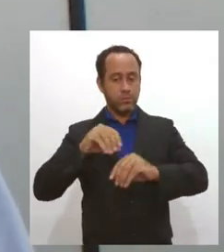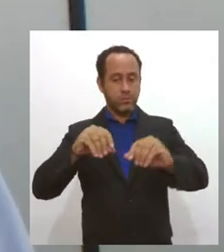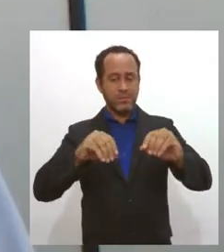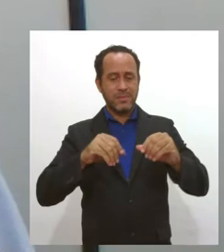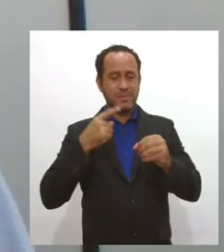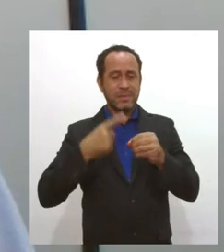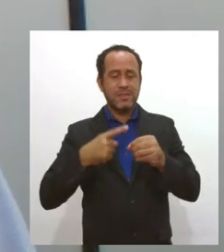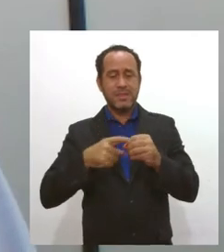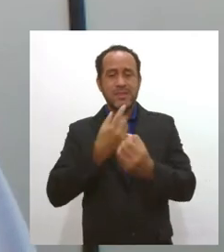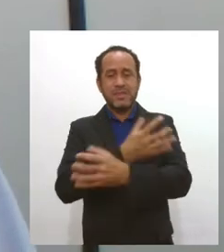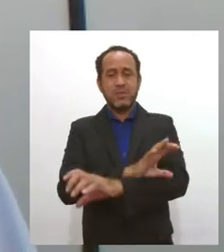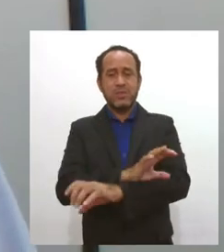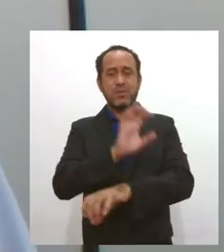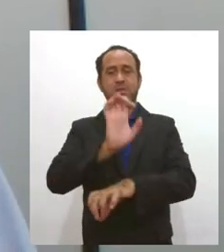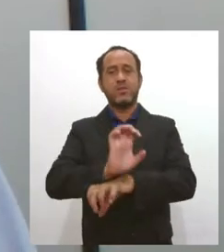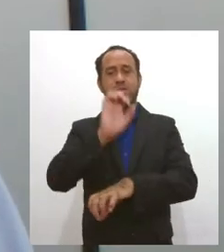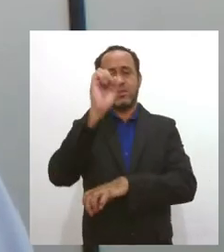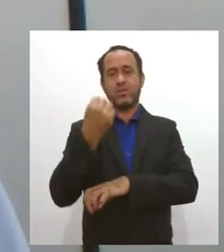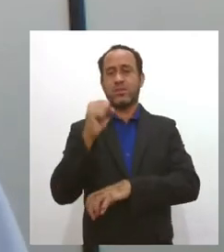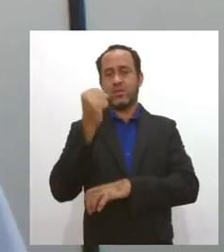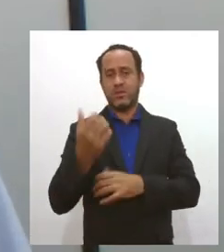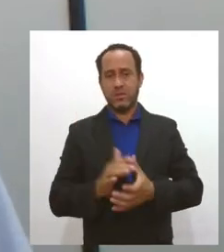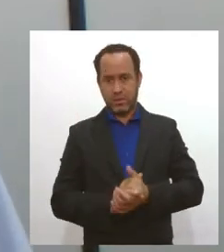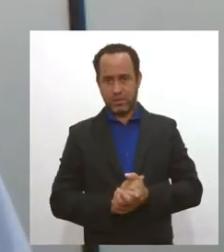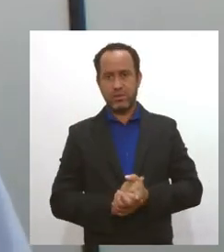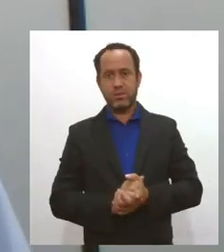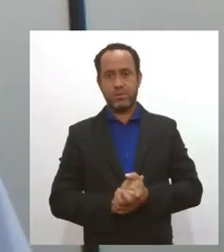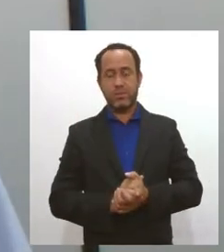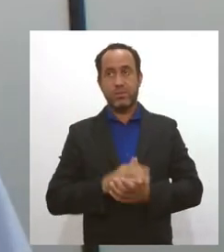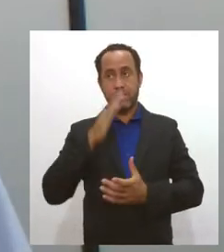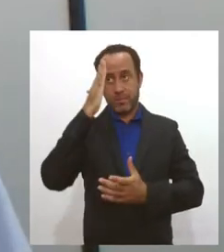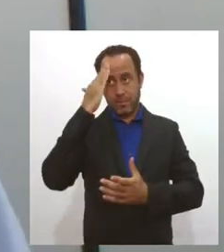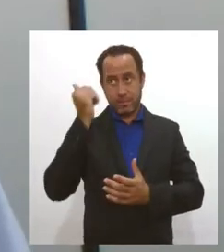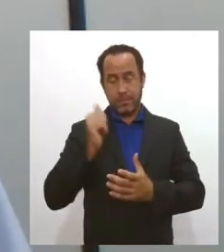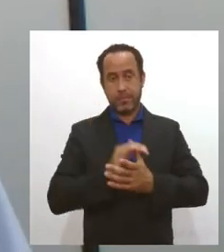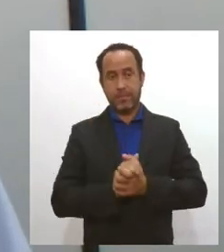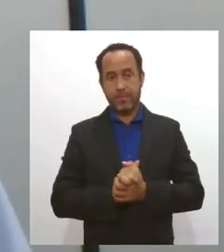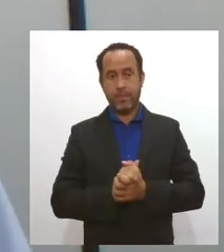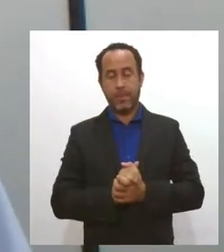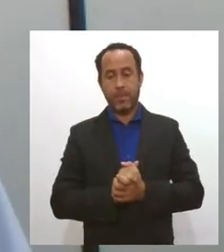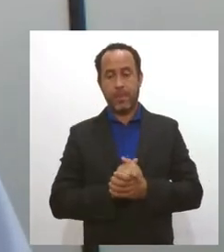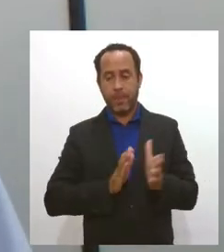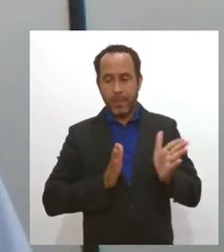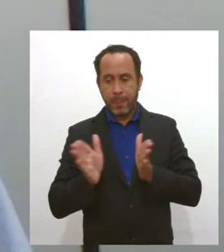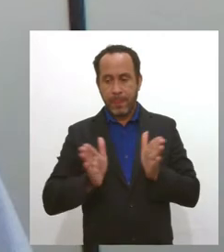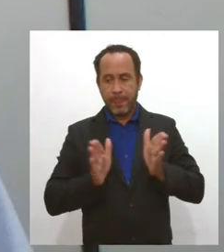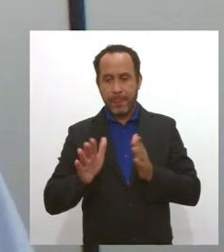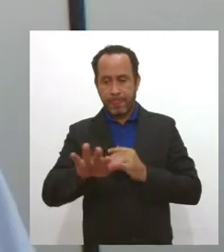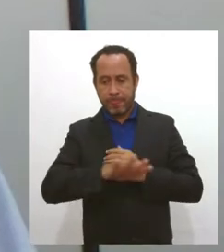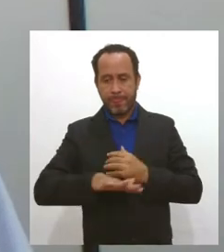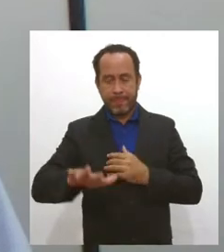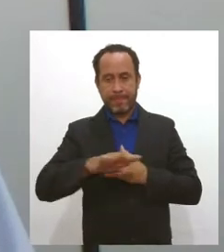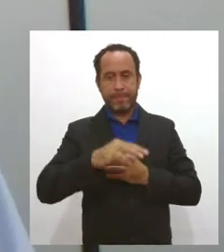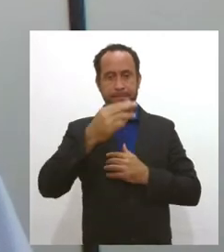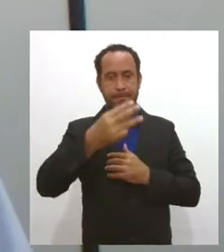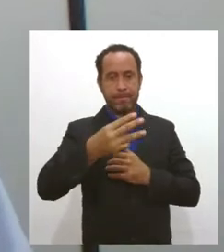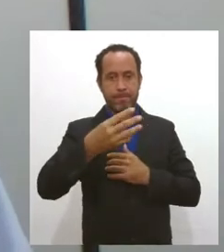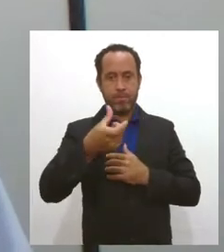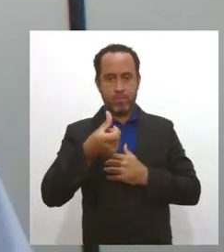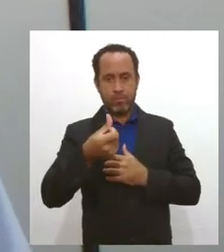seca do Estado de Sergipe. Para se ter uma ideia, abrange dentro dessa região 36